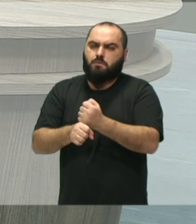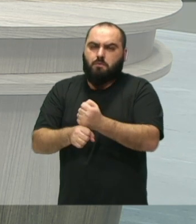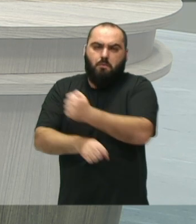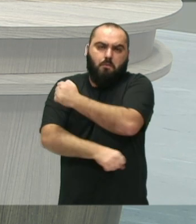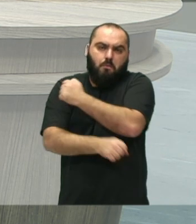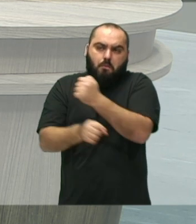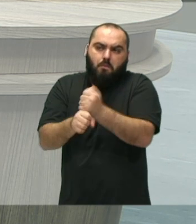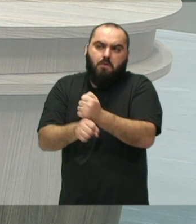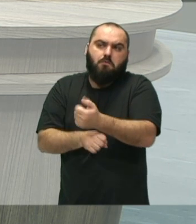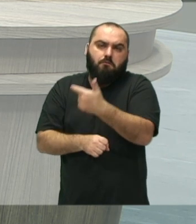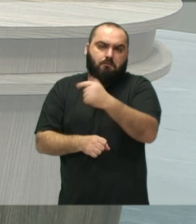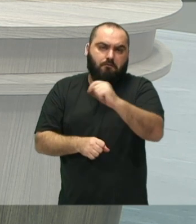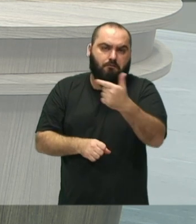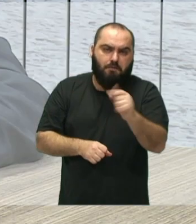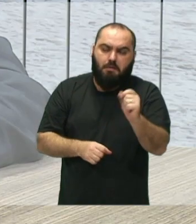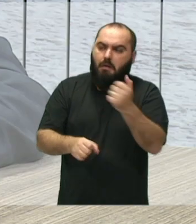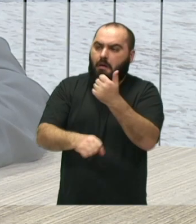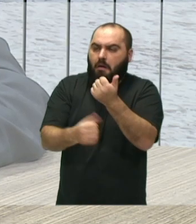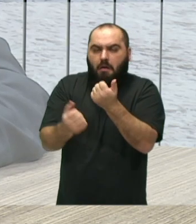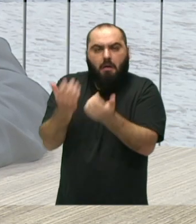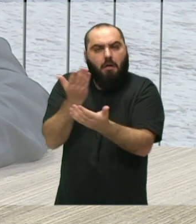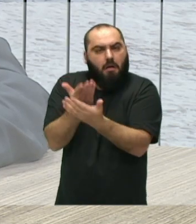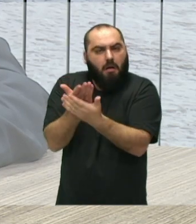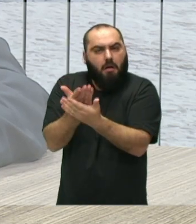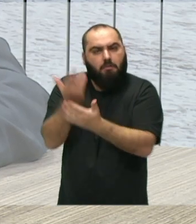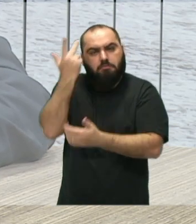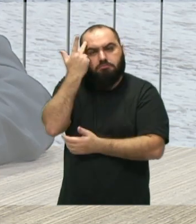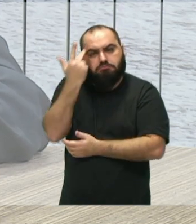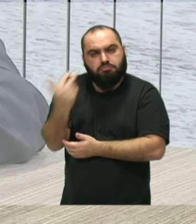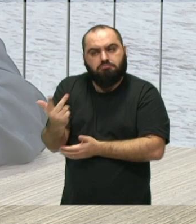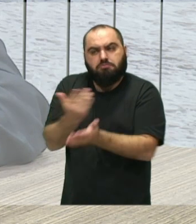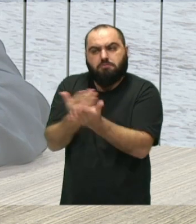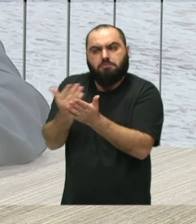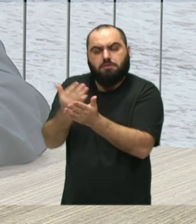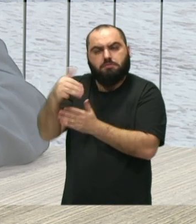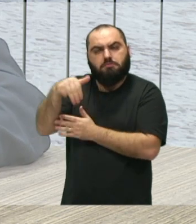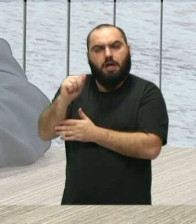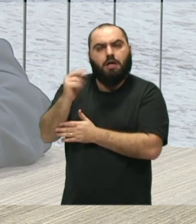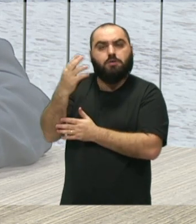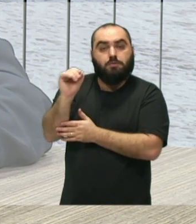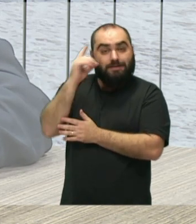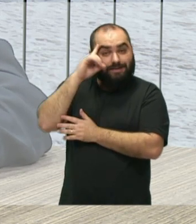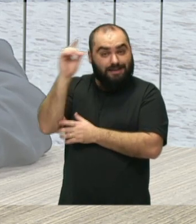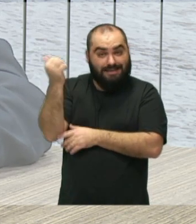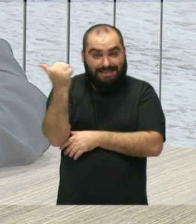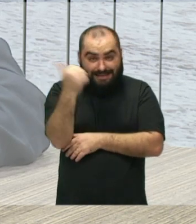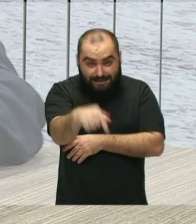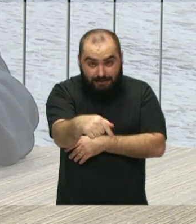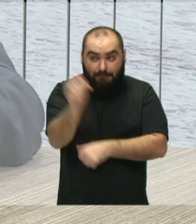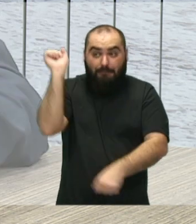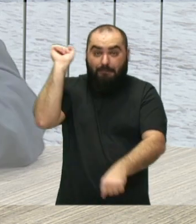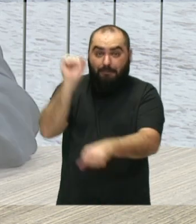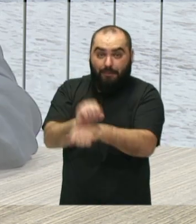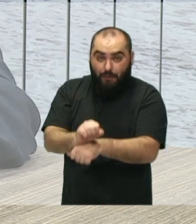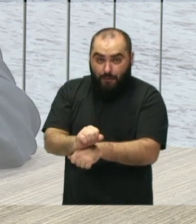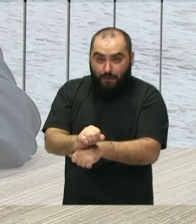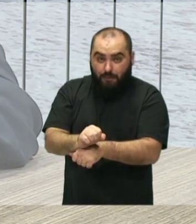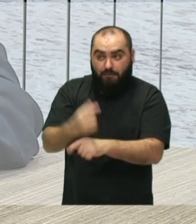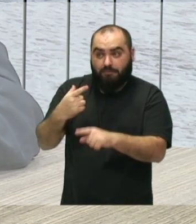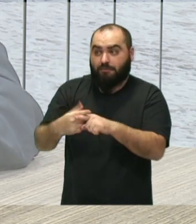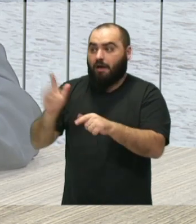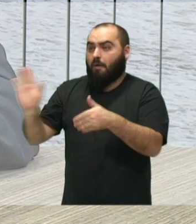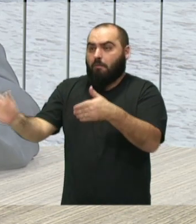presenciais, começamos no início de março e no dia 17 de março paramos, por conta, né, lockdown,